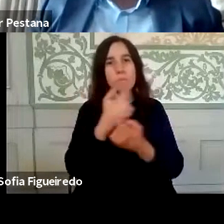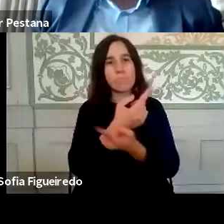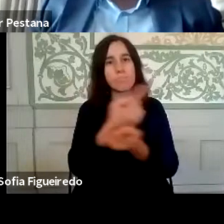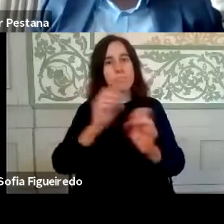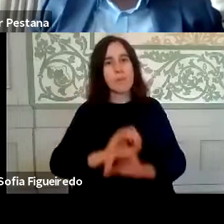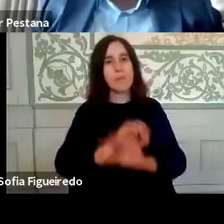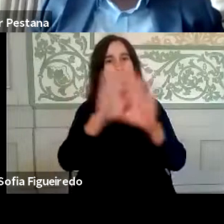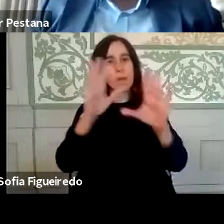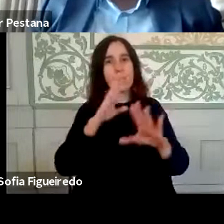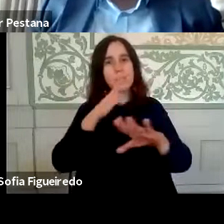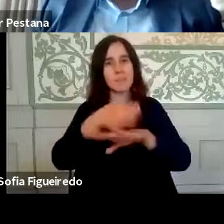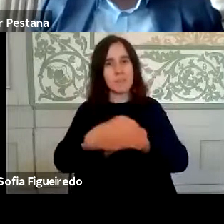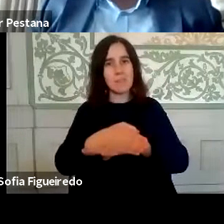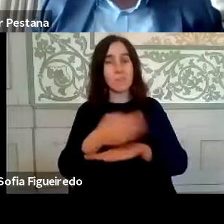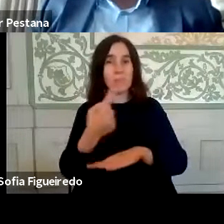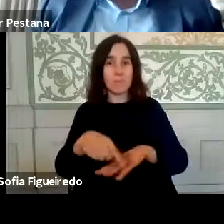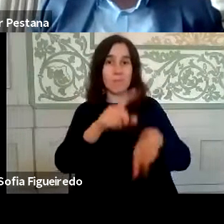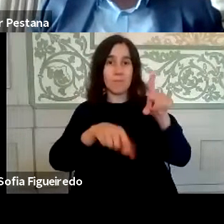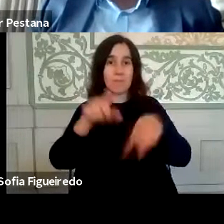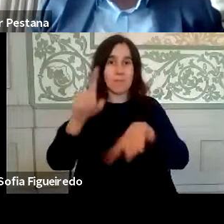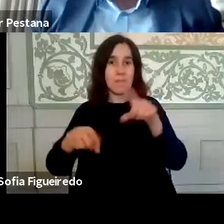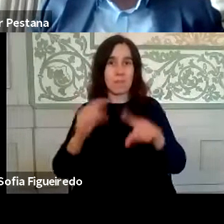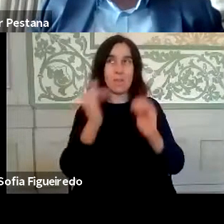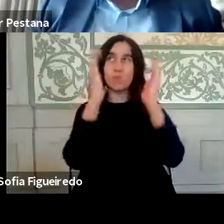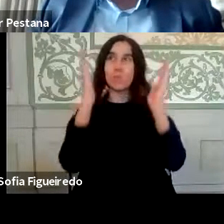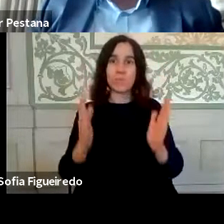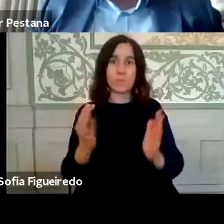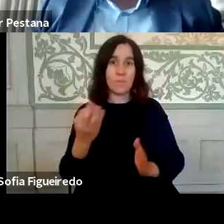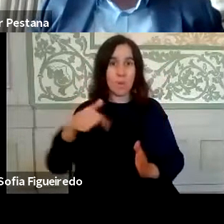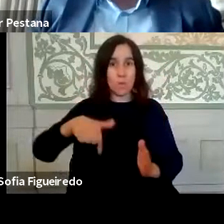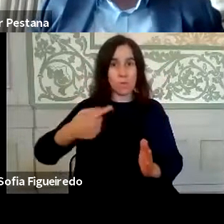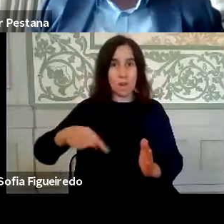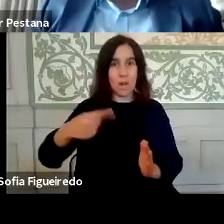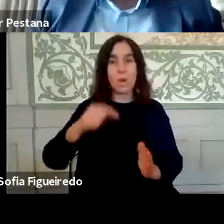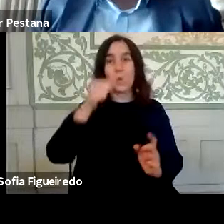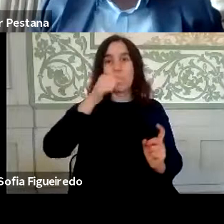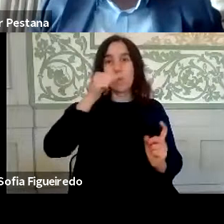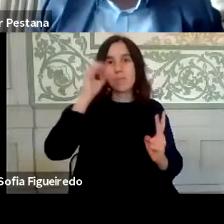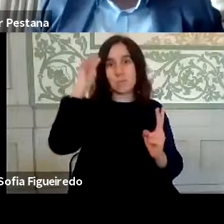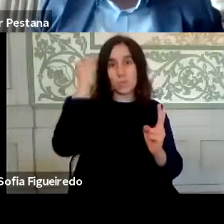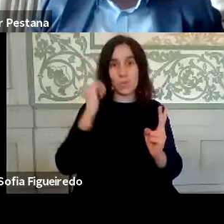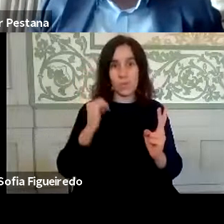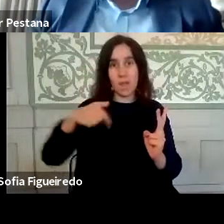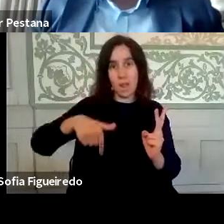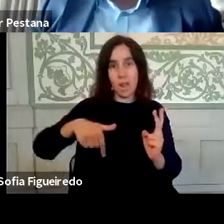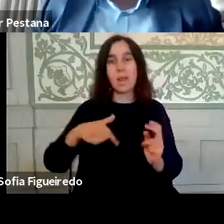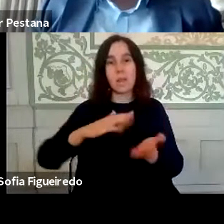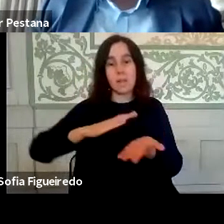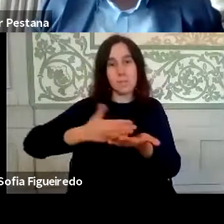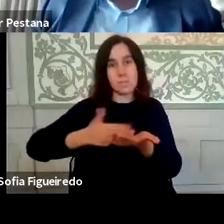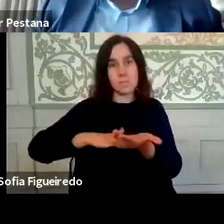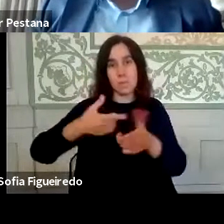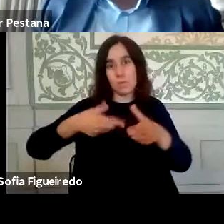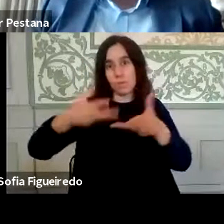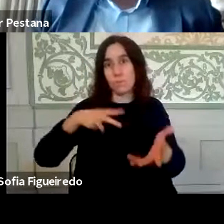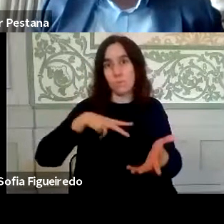acessível, tendo em conta a diversidade no Instituto. Aliás, hoje temos aqui o Luís e a Sofia, que estão a fazer a interpretação na língua gestual